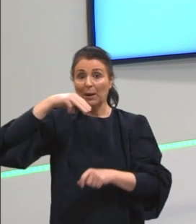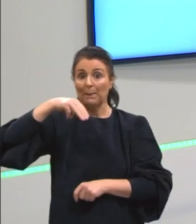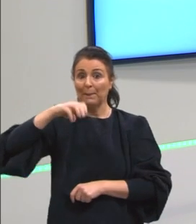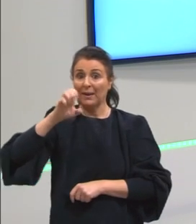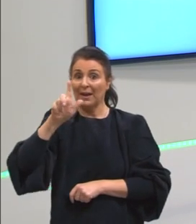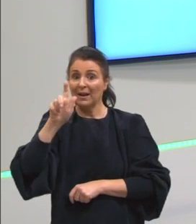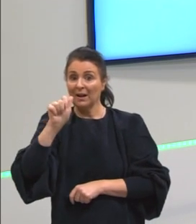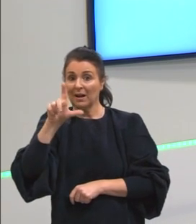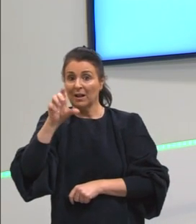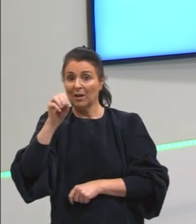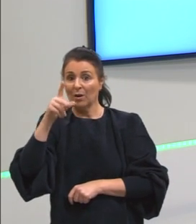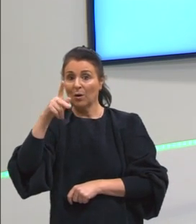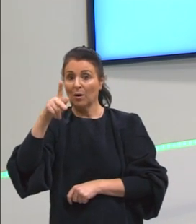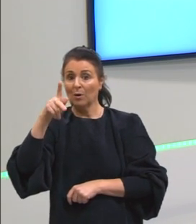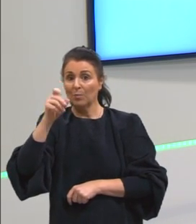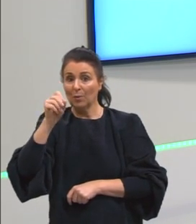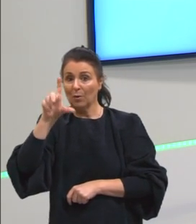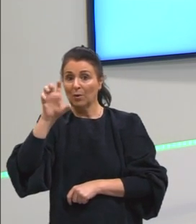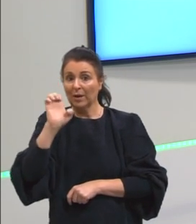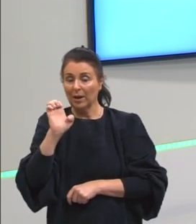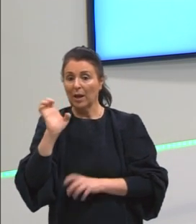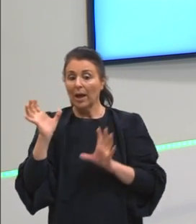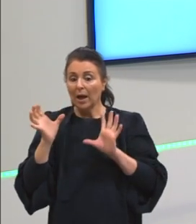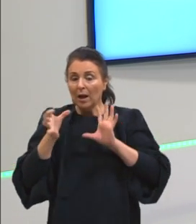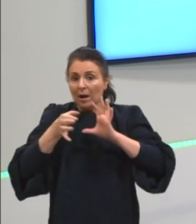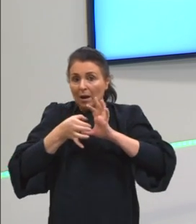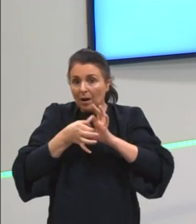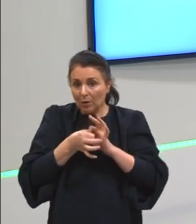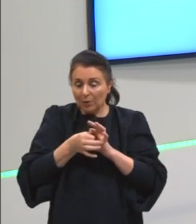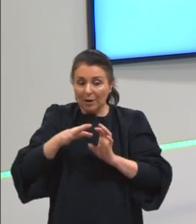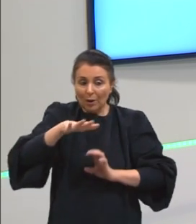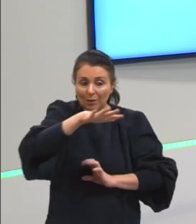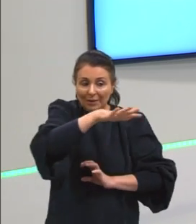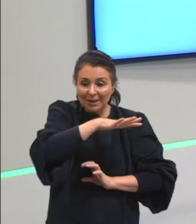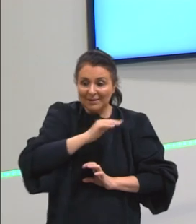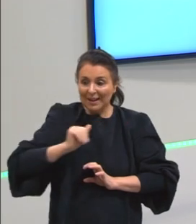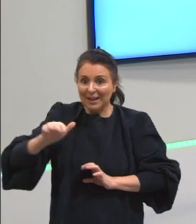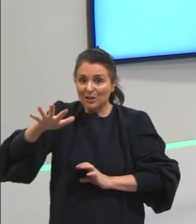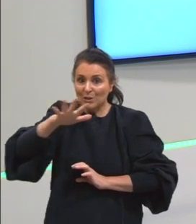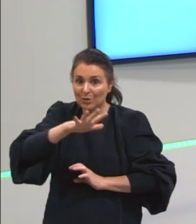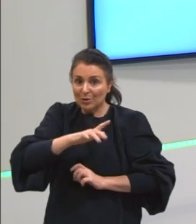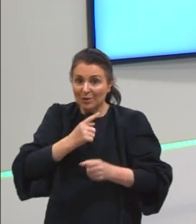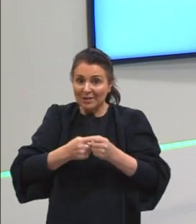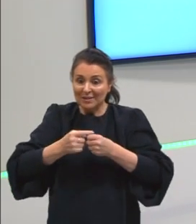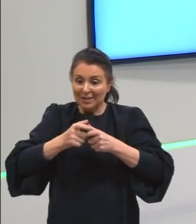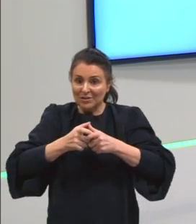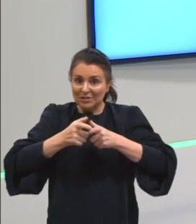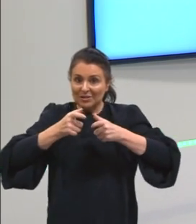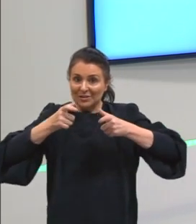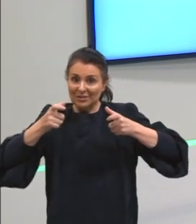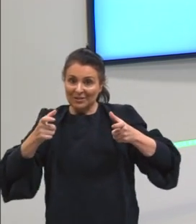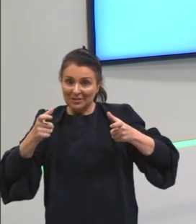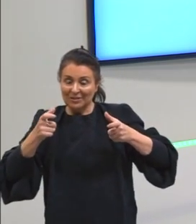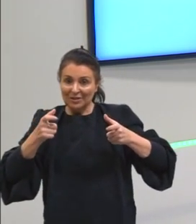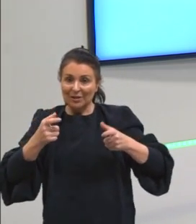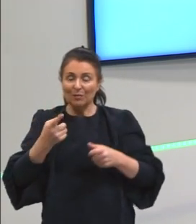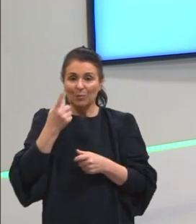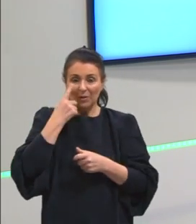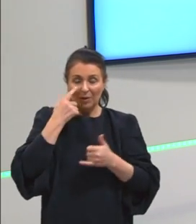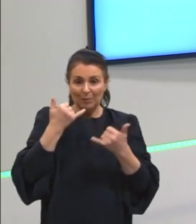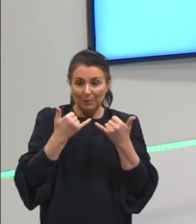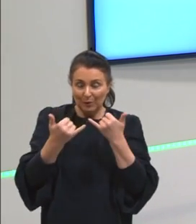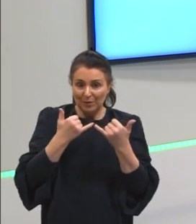certo? Seria essa união entre as regiões metropolitanas, certo? Então, eu trago aqui para vocês, por exemplo,